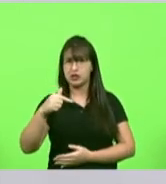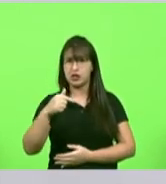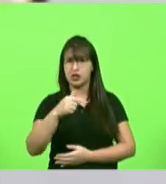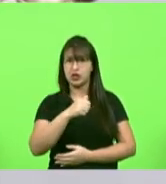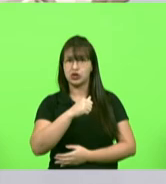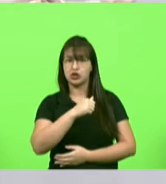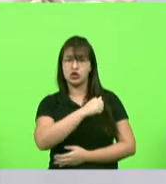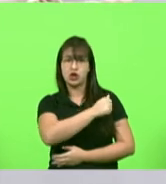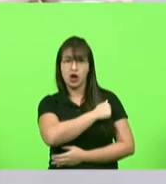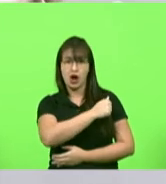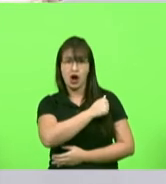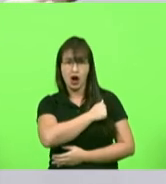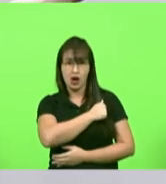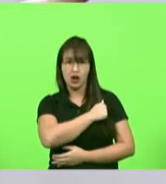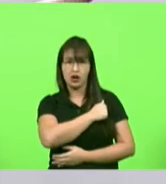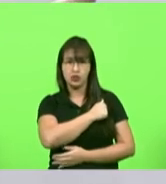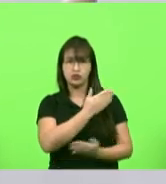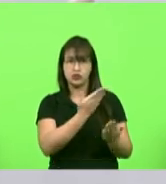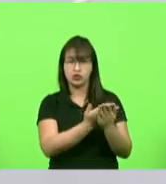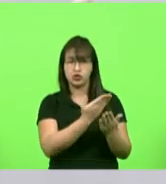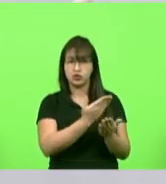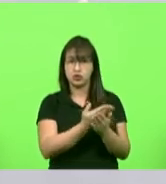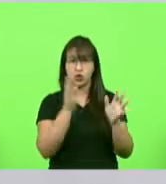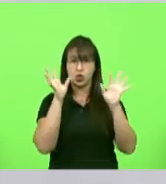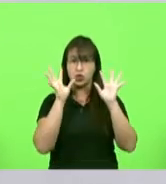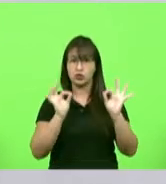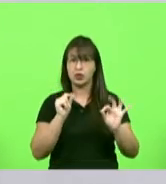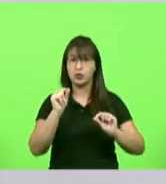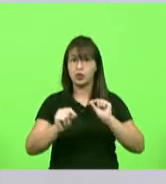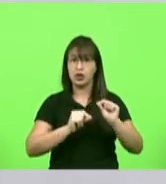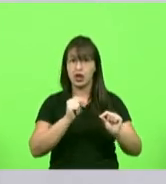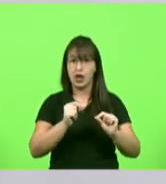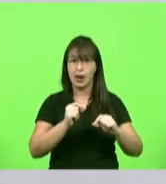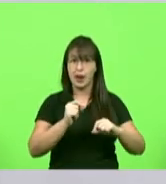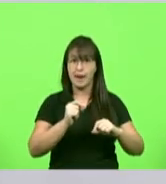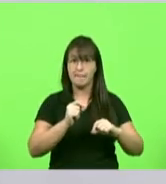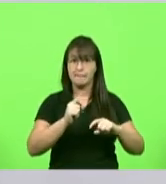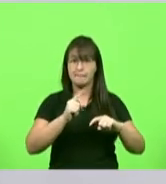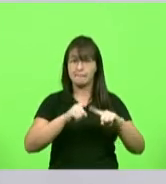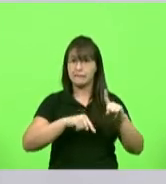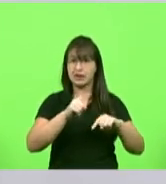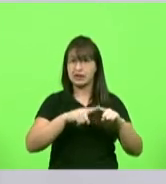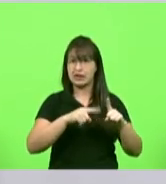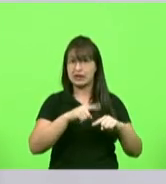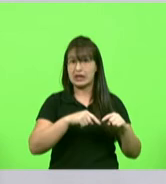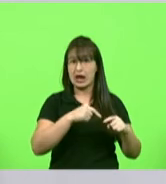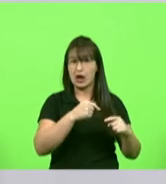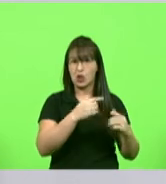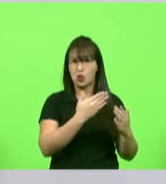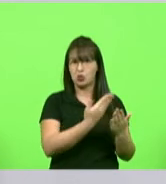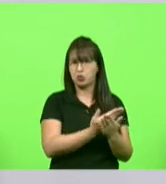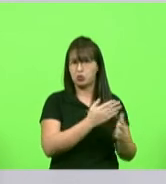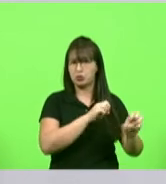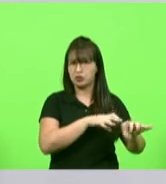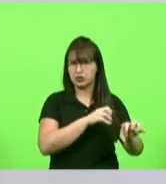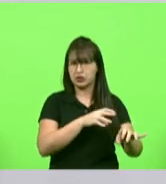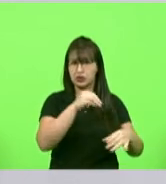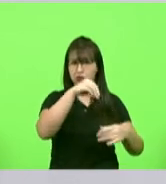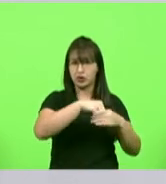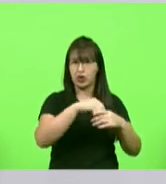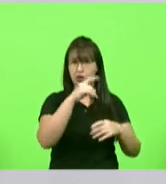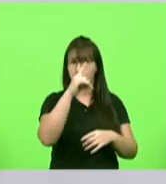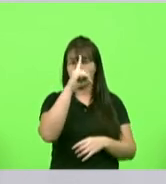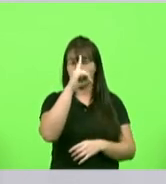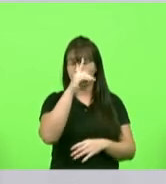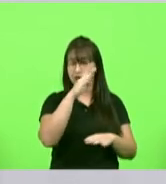não se sabe do material didático não se sabe do que estava lá dentro da escola o que aconteceu simplesmente a